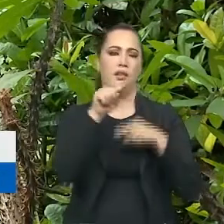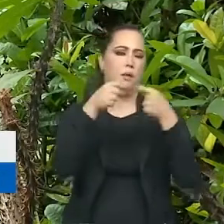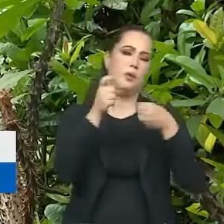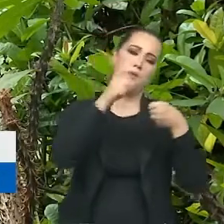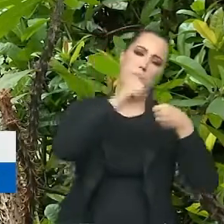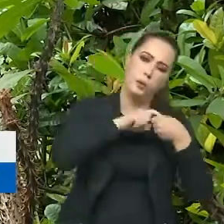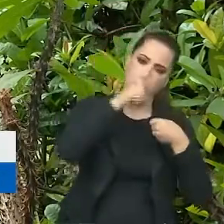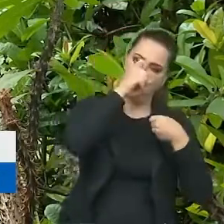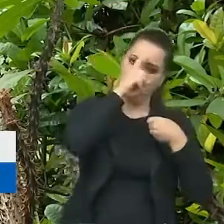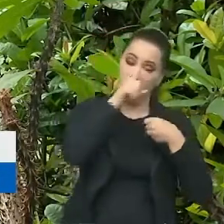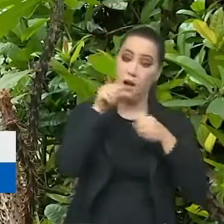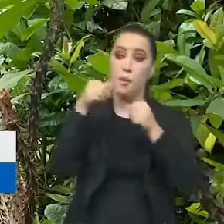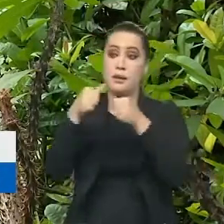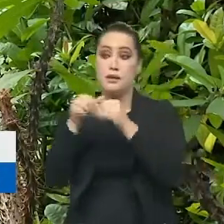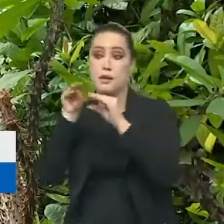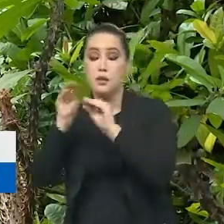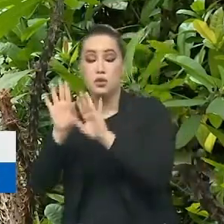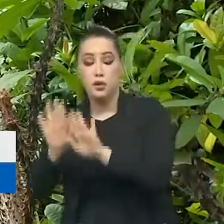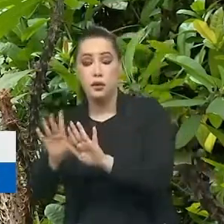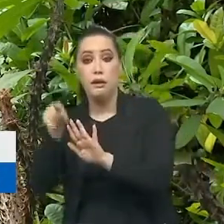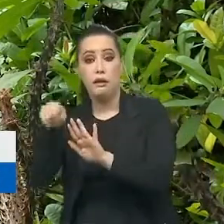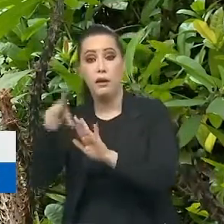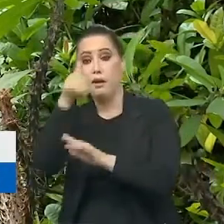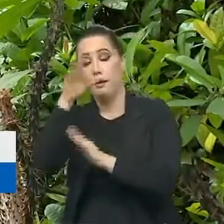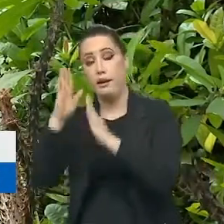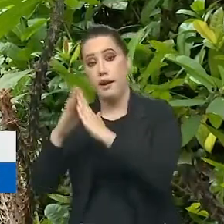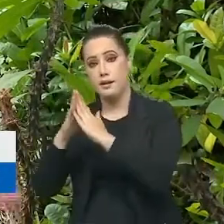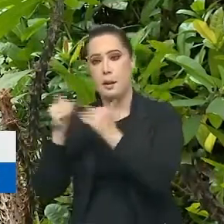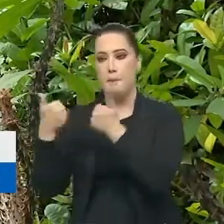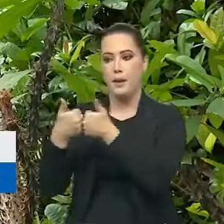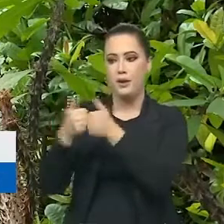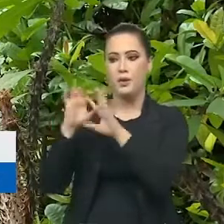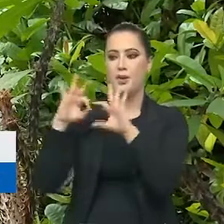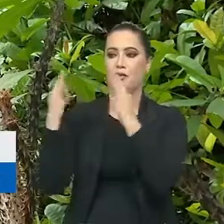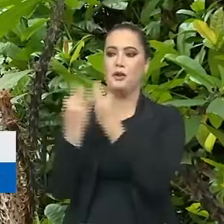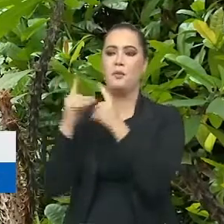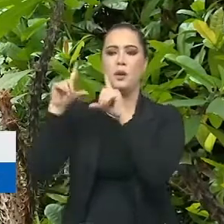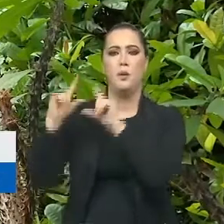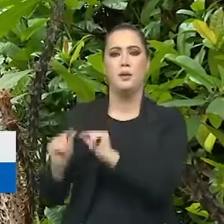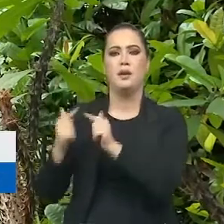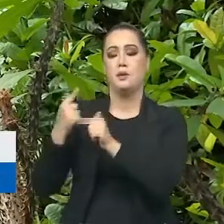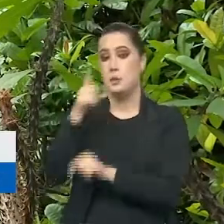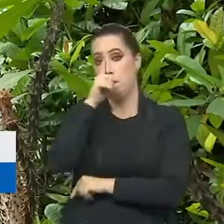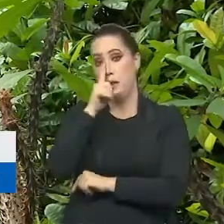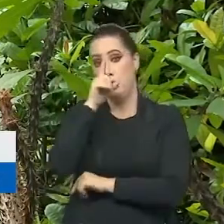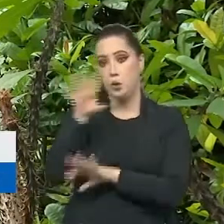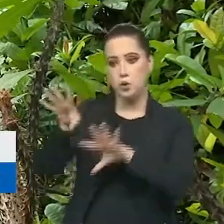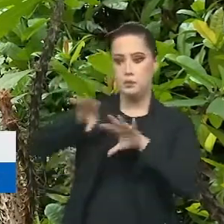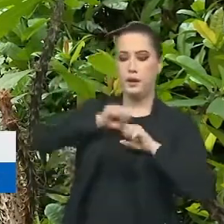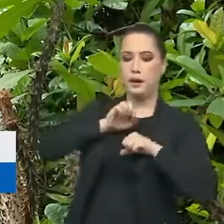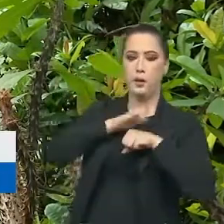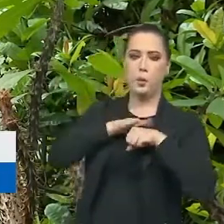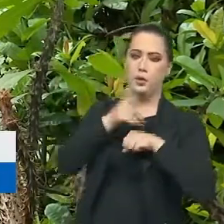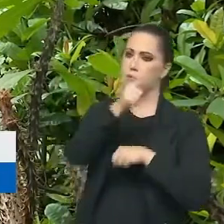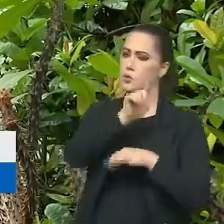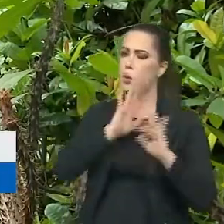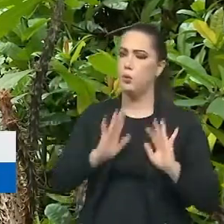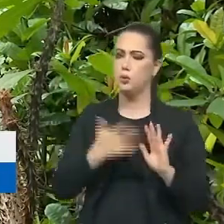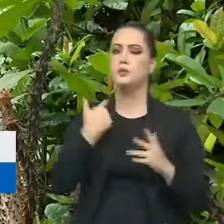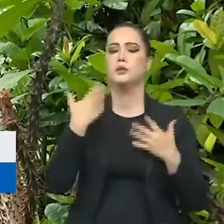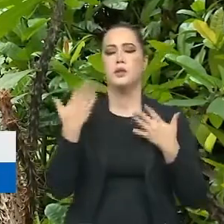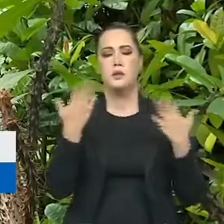e ainda no domicílio do paciente. Próximo da família e com menos exposição a infecções, a prática